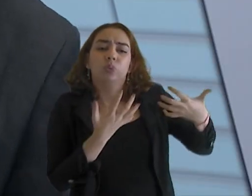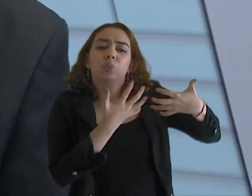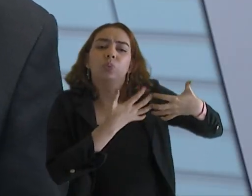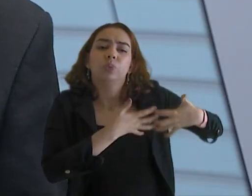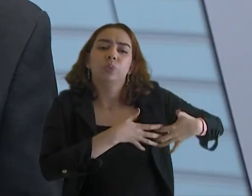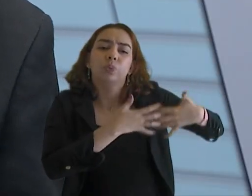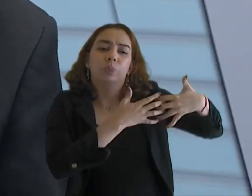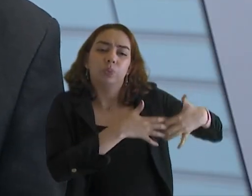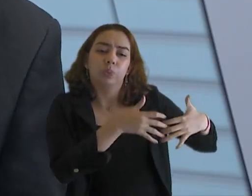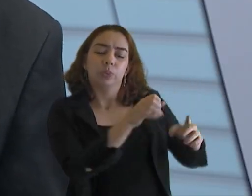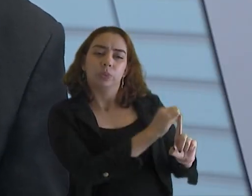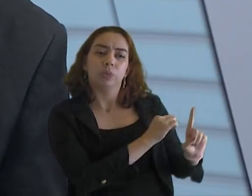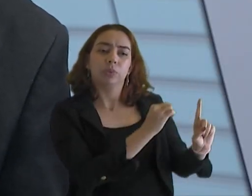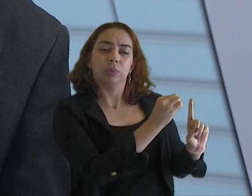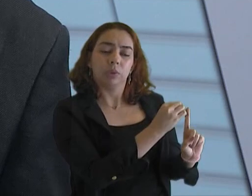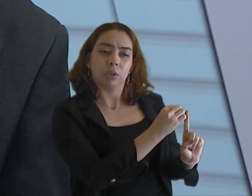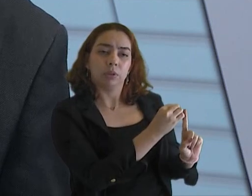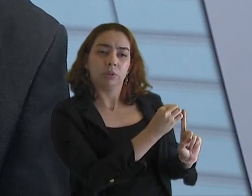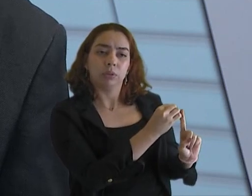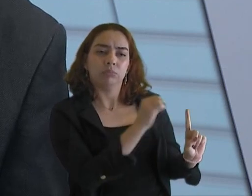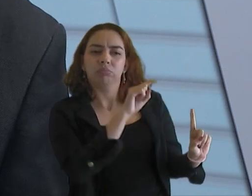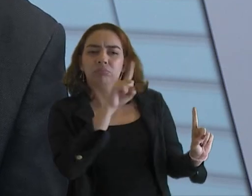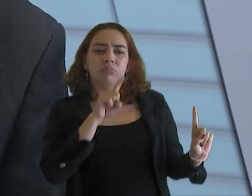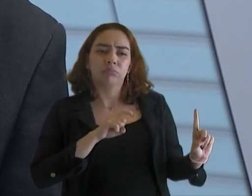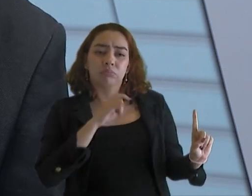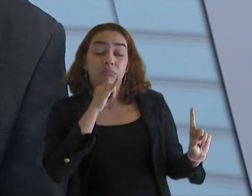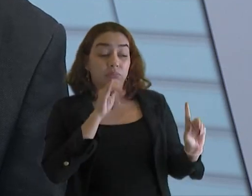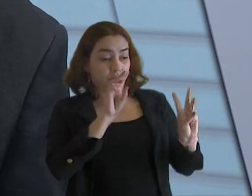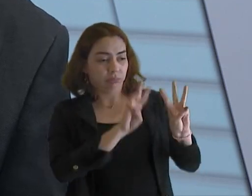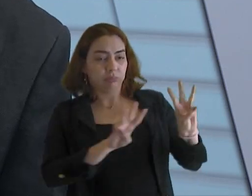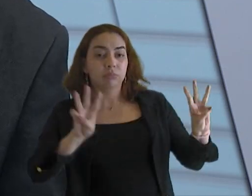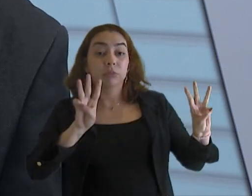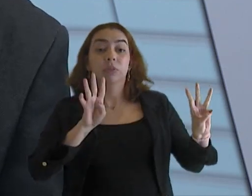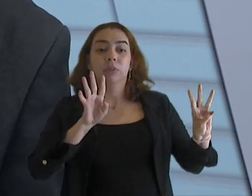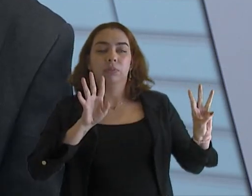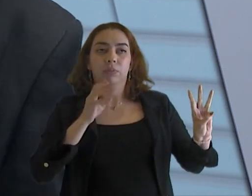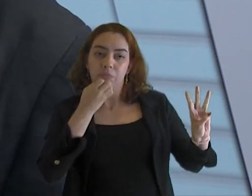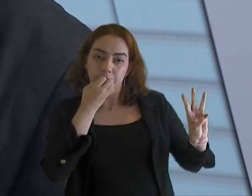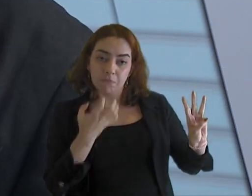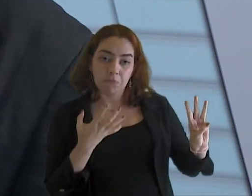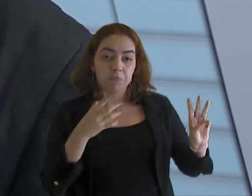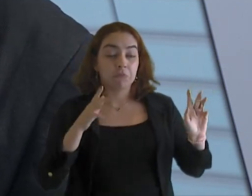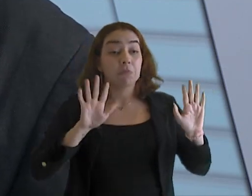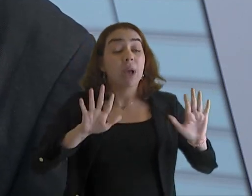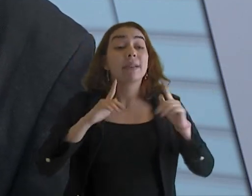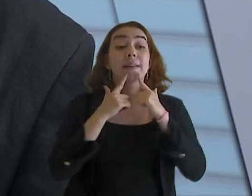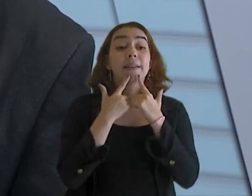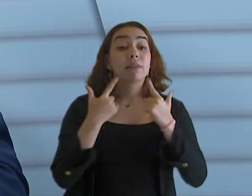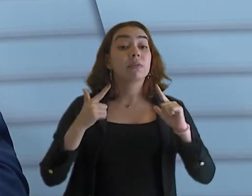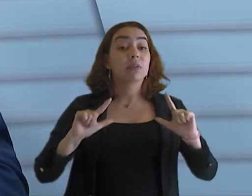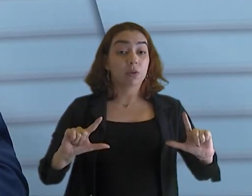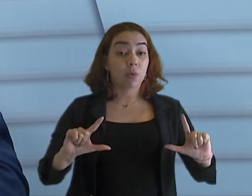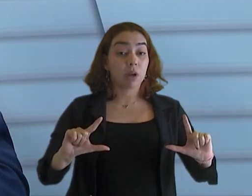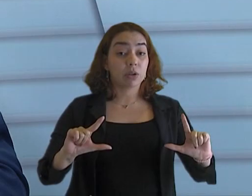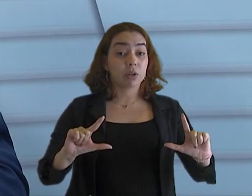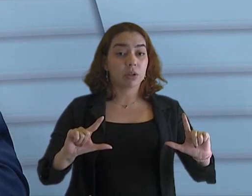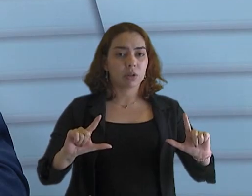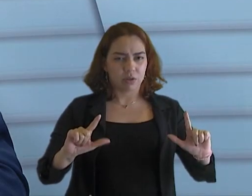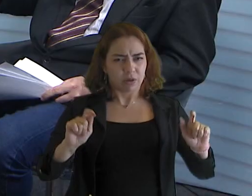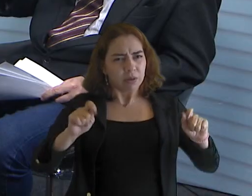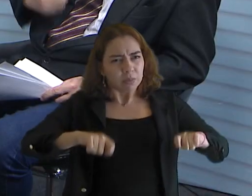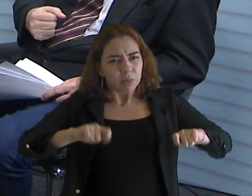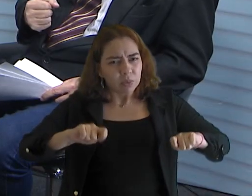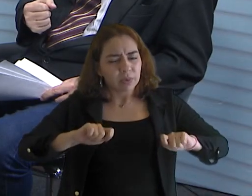Primeiro, tudo que está lá está disponível, isso é legal. E não há linguagem acessível? Porque, por exemplo,